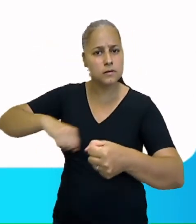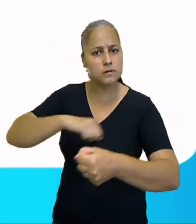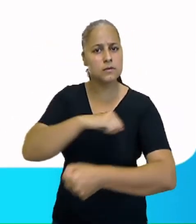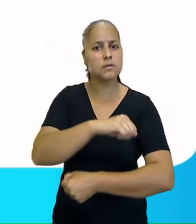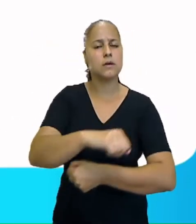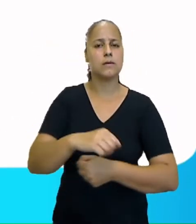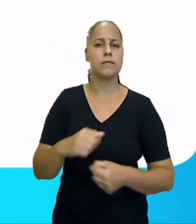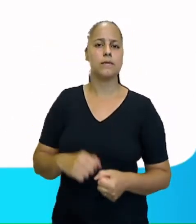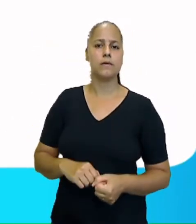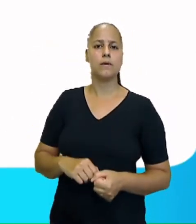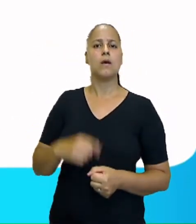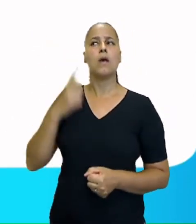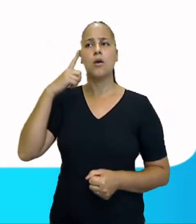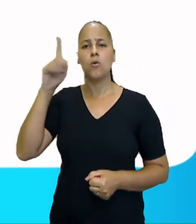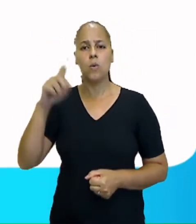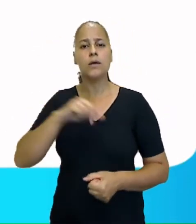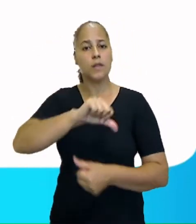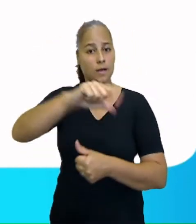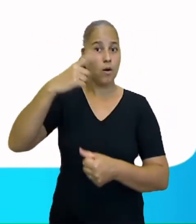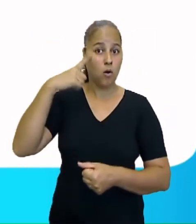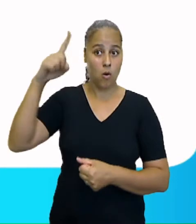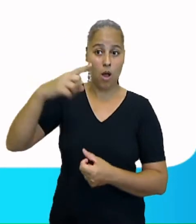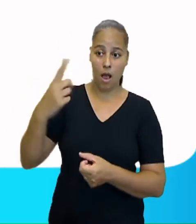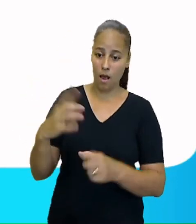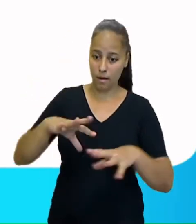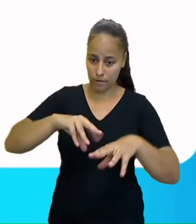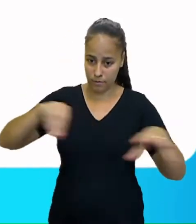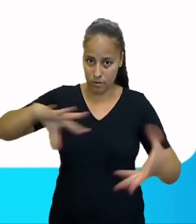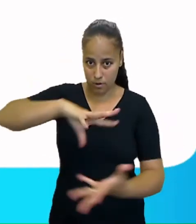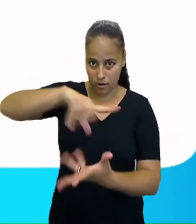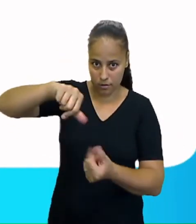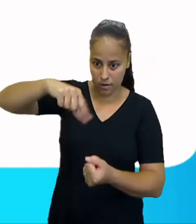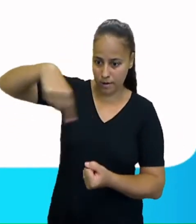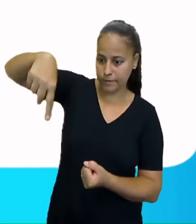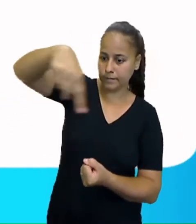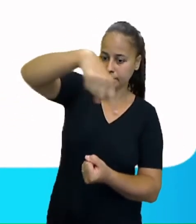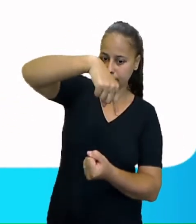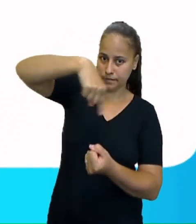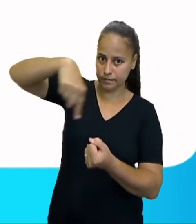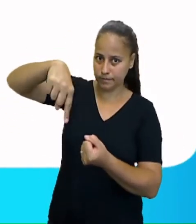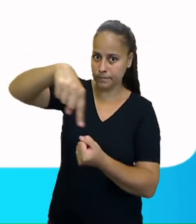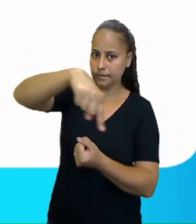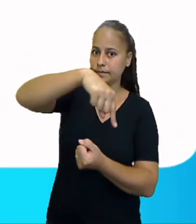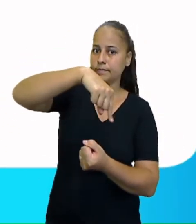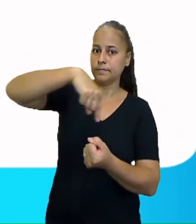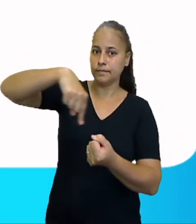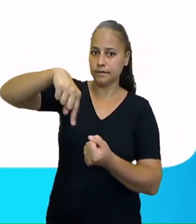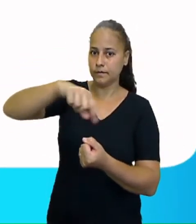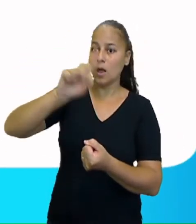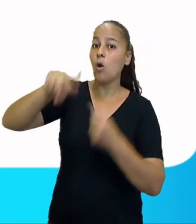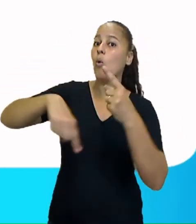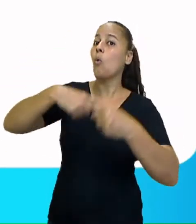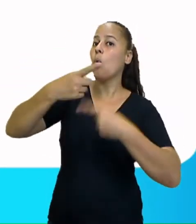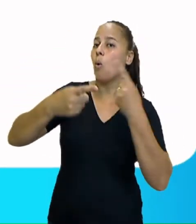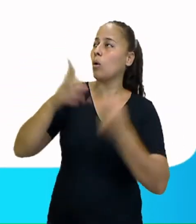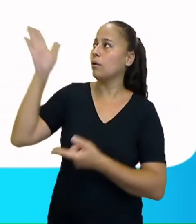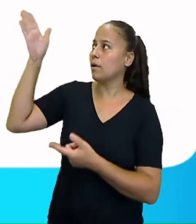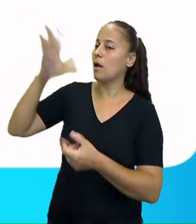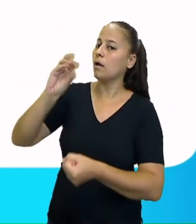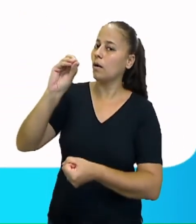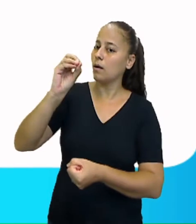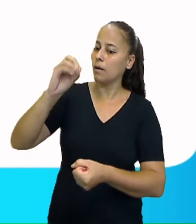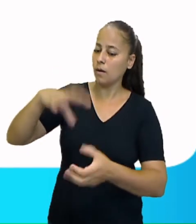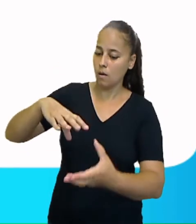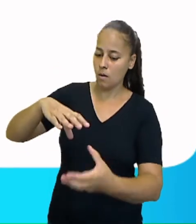rotação é o movimento da Terra em torno de si mesma, a translação é o movimento